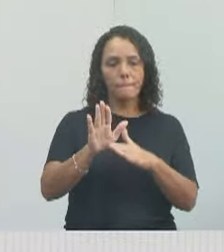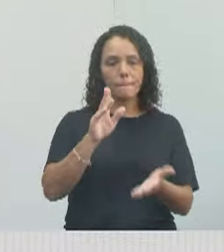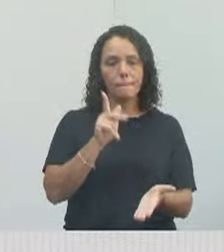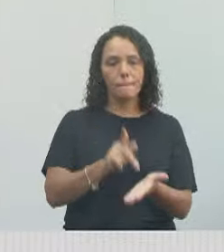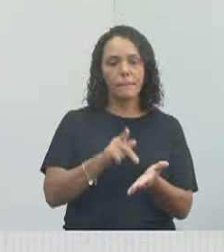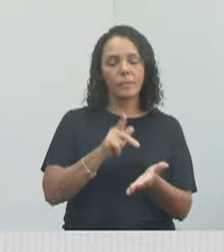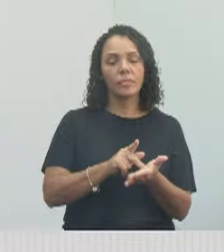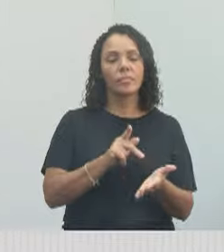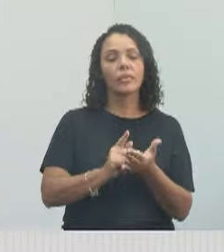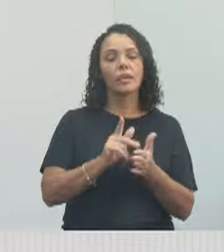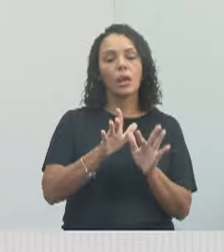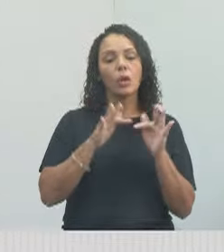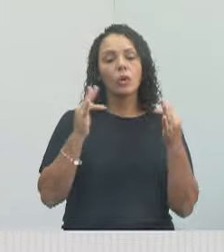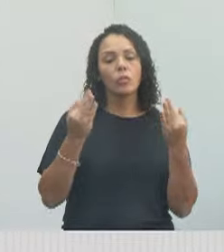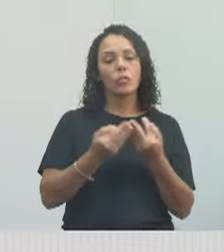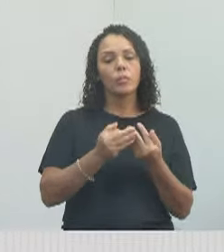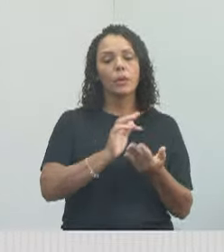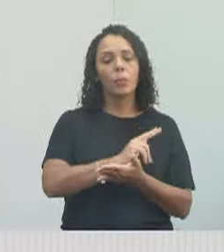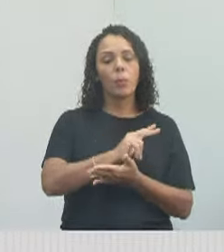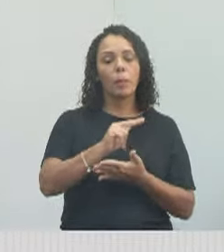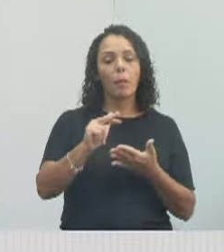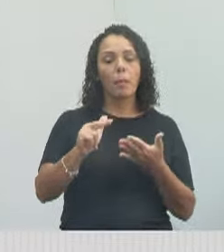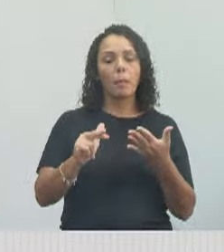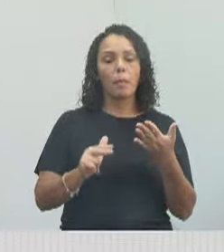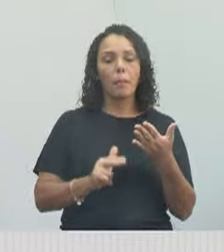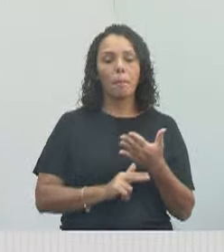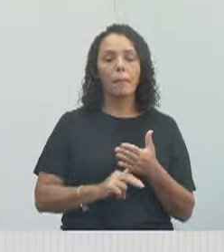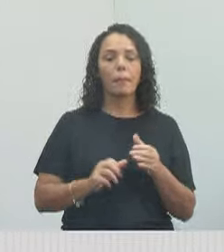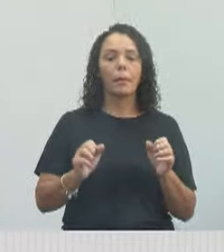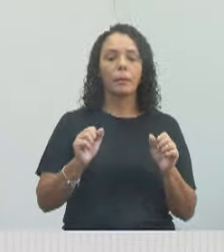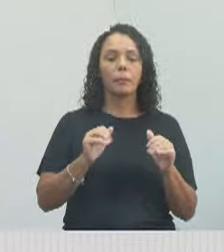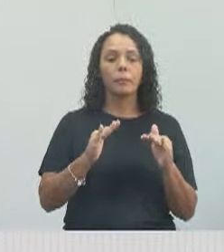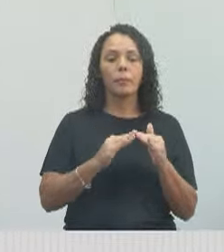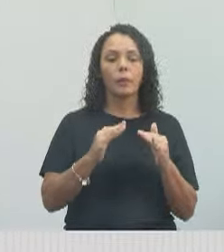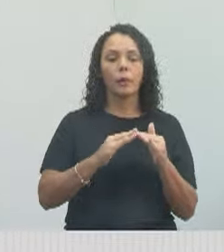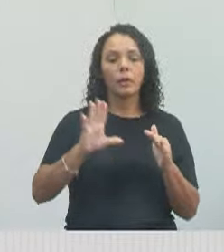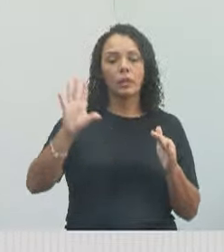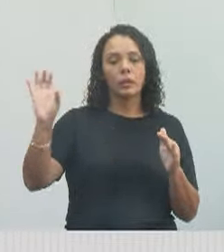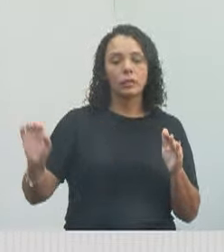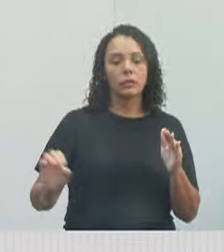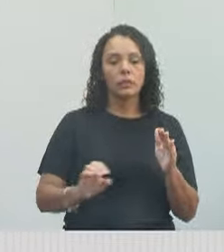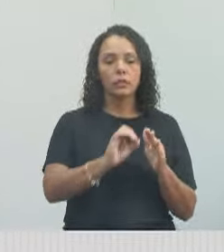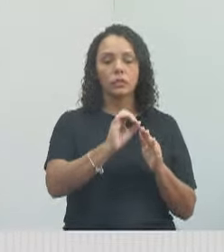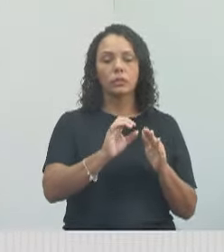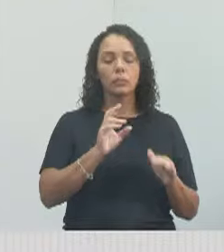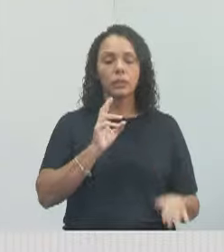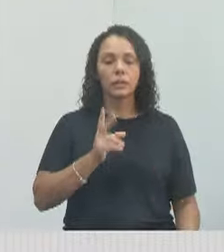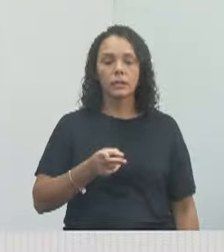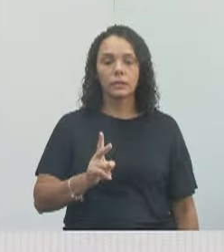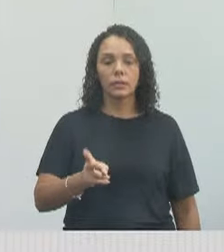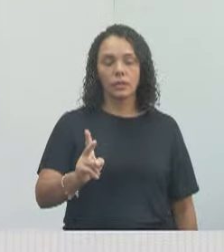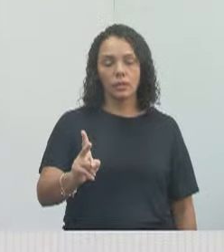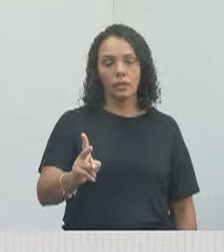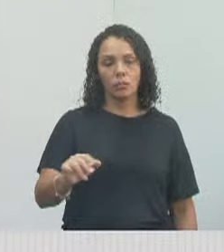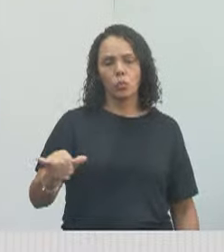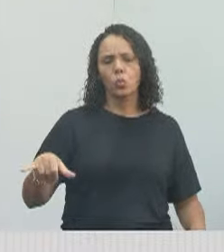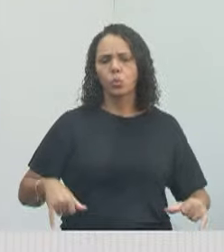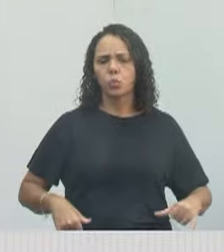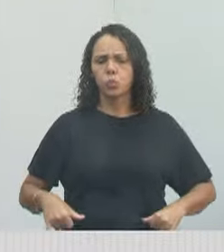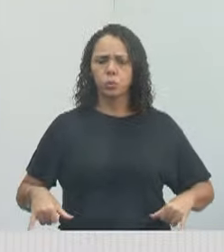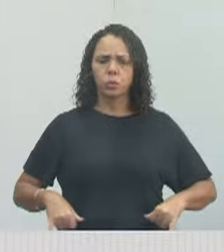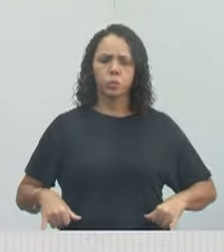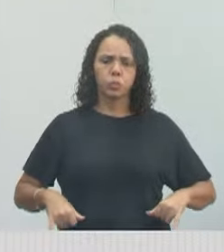e muitas famílias na região Oeste que sempre sofrem